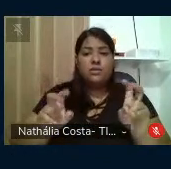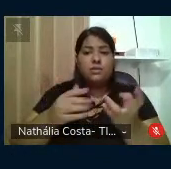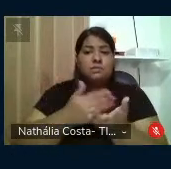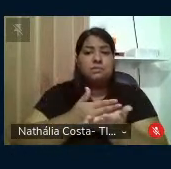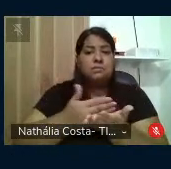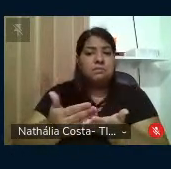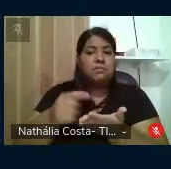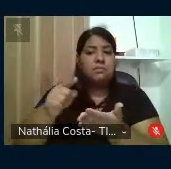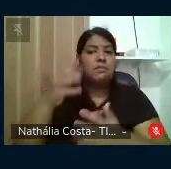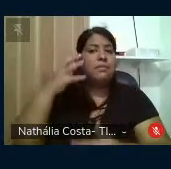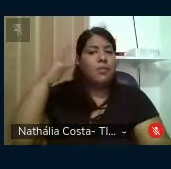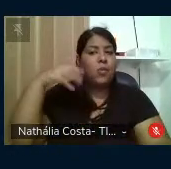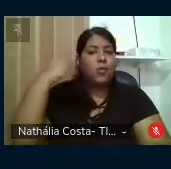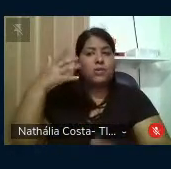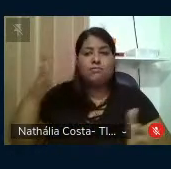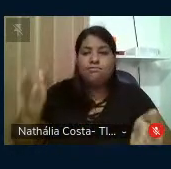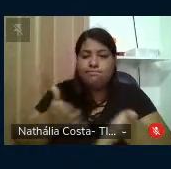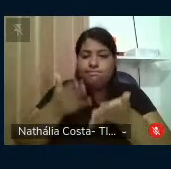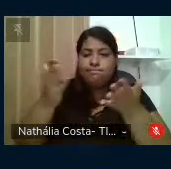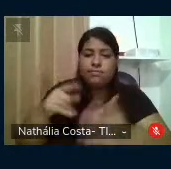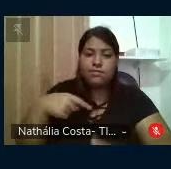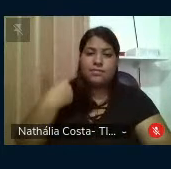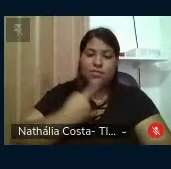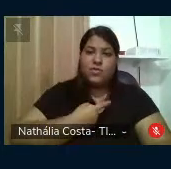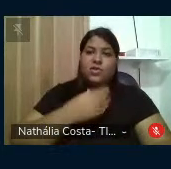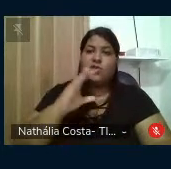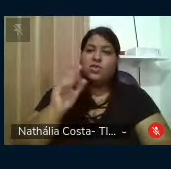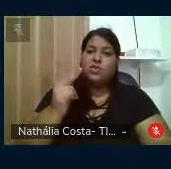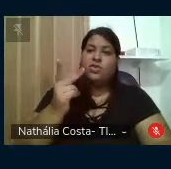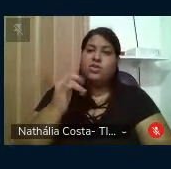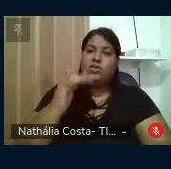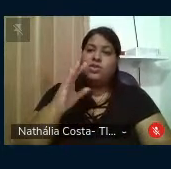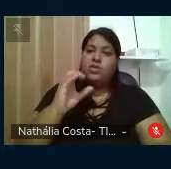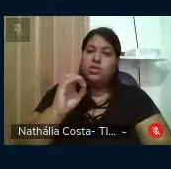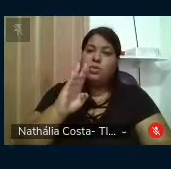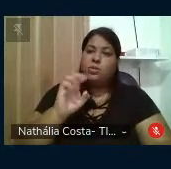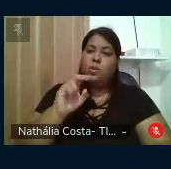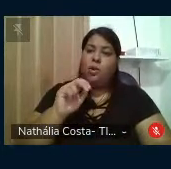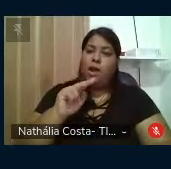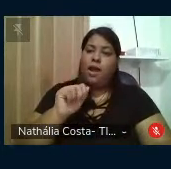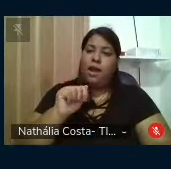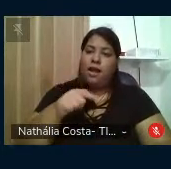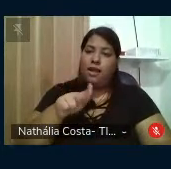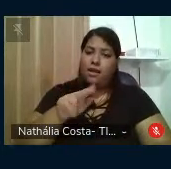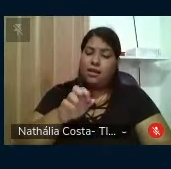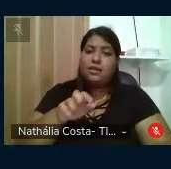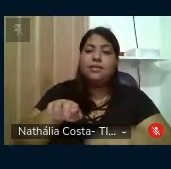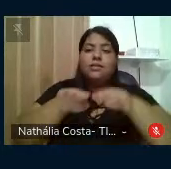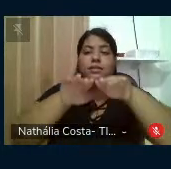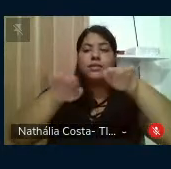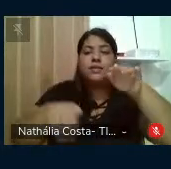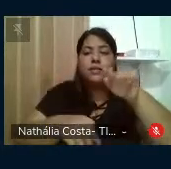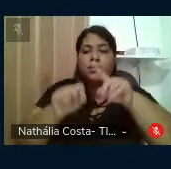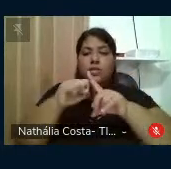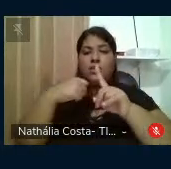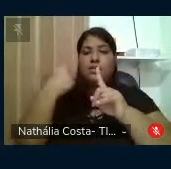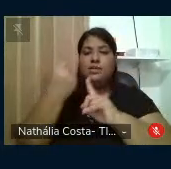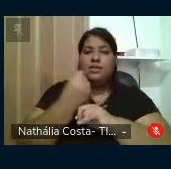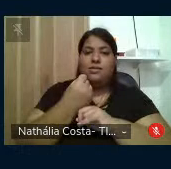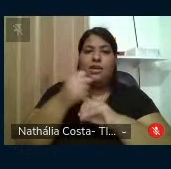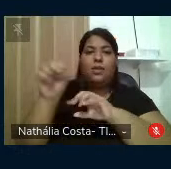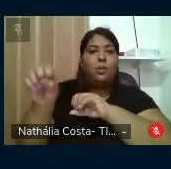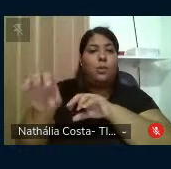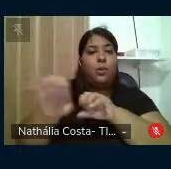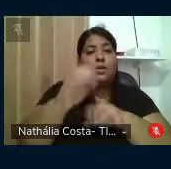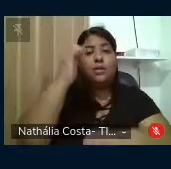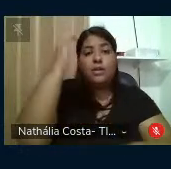que nos instiga, Chico Buarque, tratar sobre o enfrentamento das desigualdades socioeducacionais no Brasil, e eu